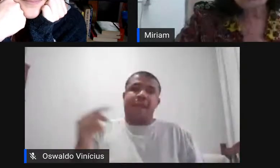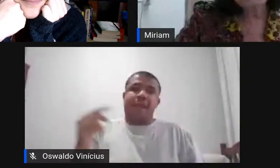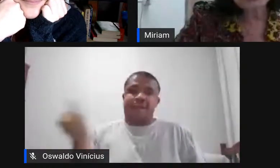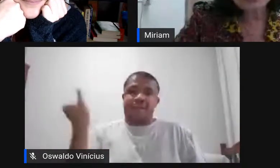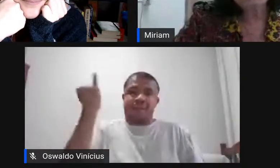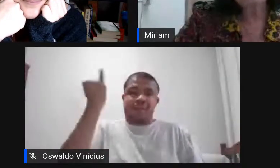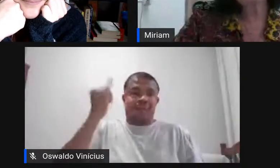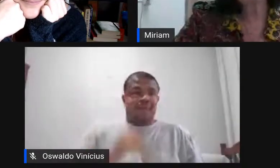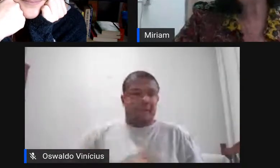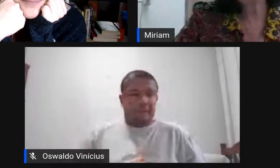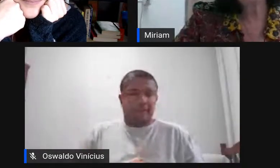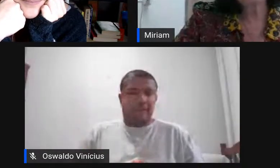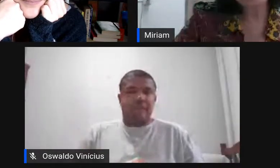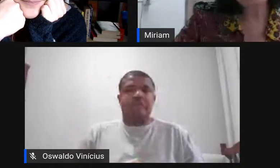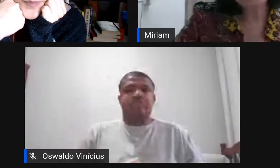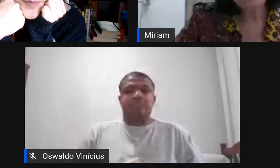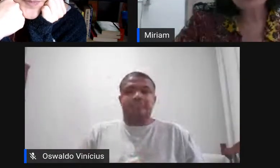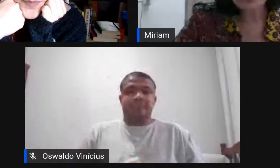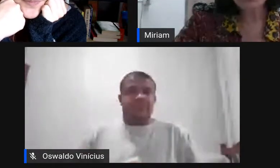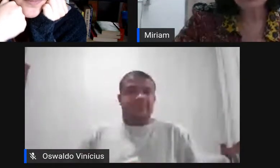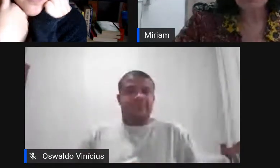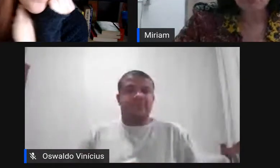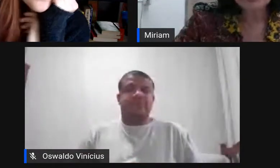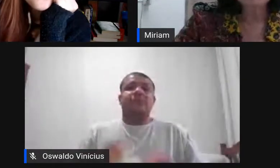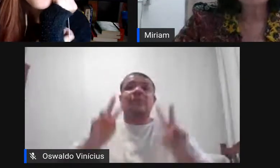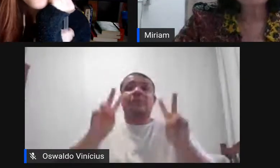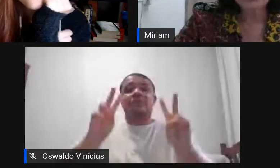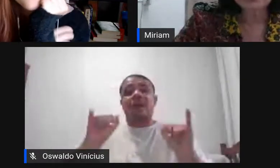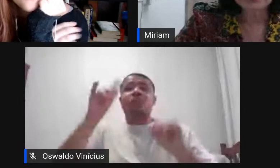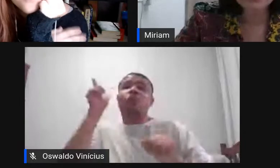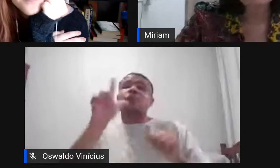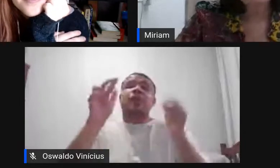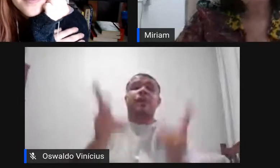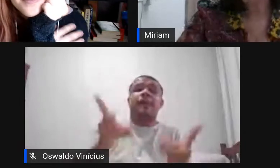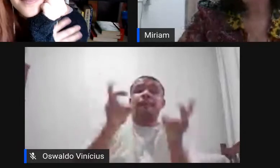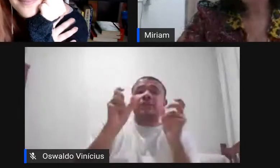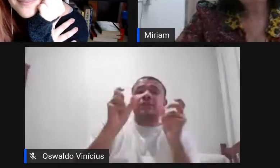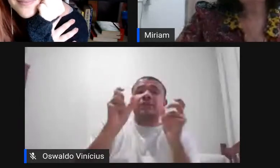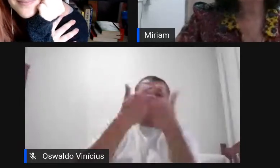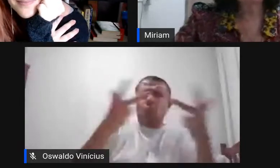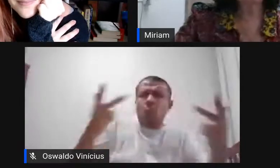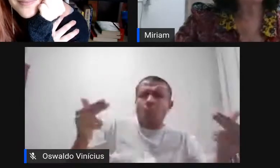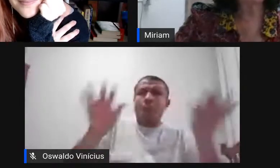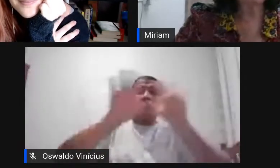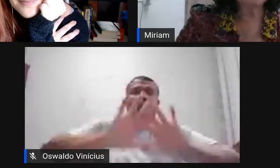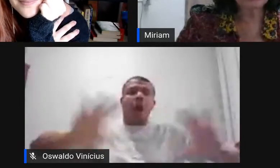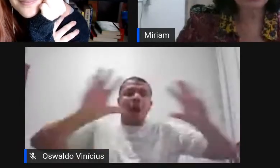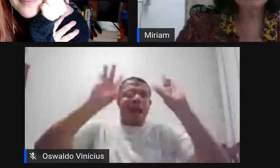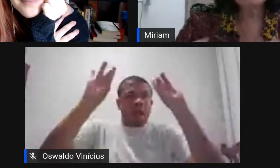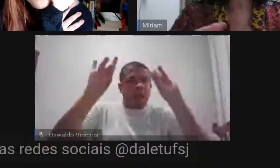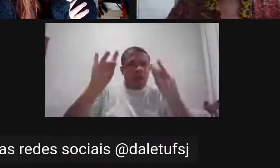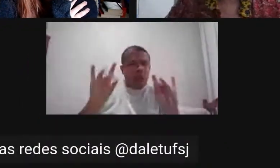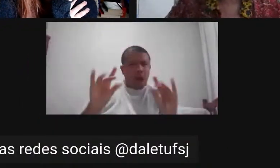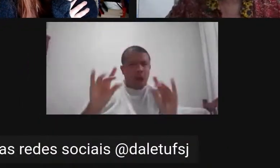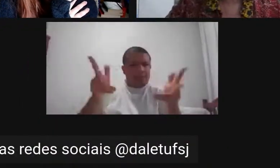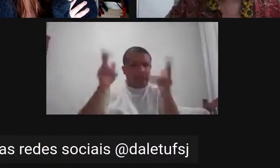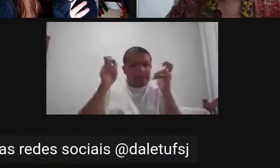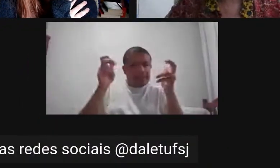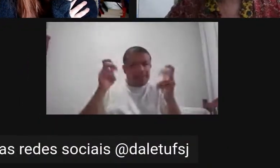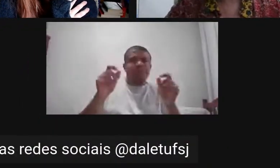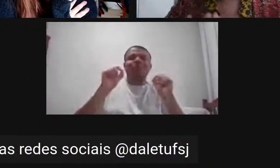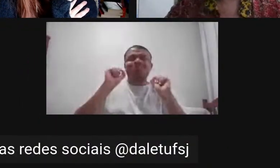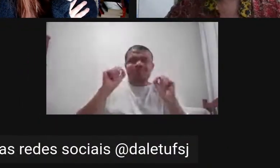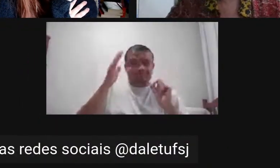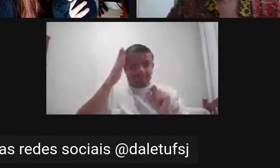eu acho que ajuda sim acaba que a gente consegue perceber coisas, nuances não percebidas em outro lugar uma